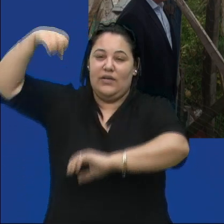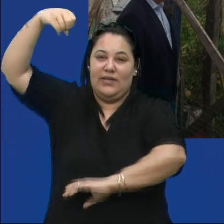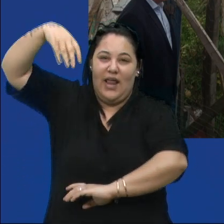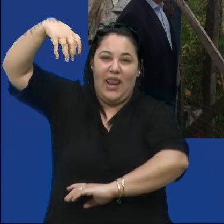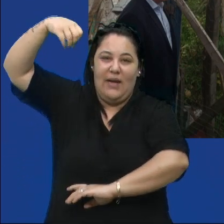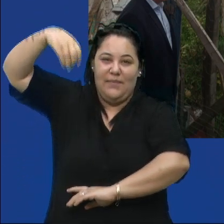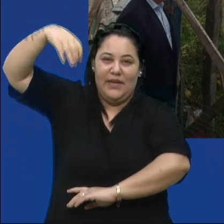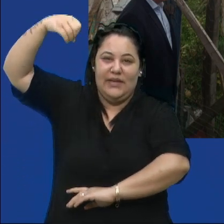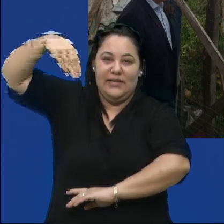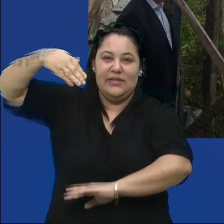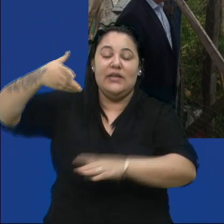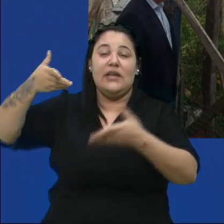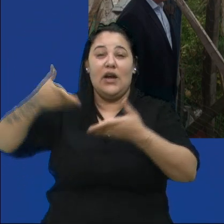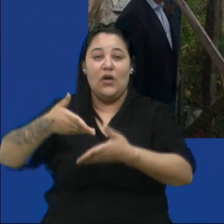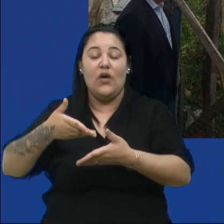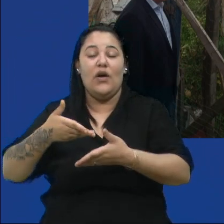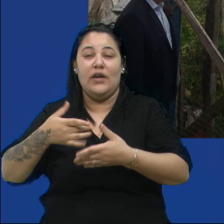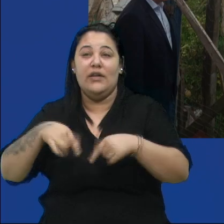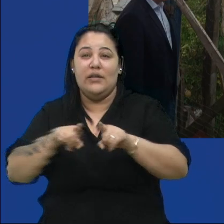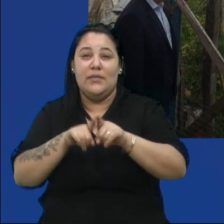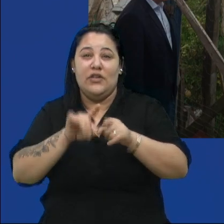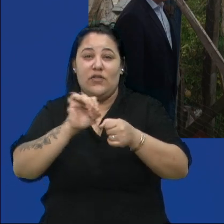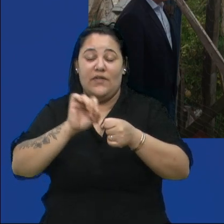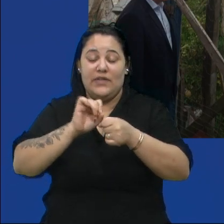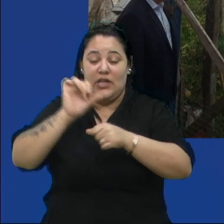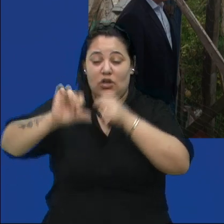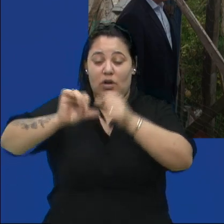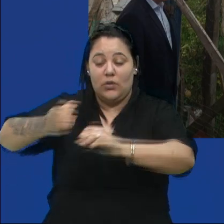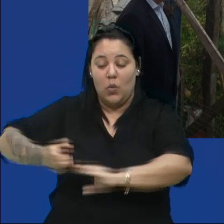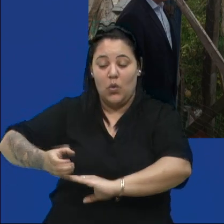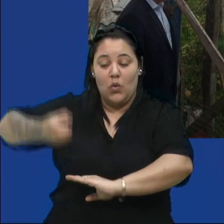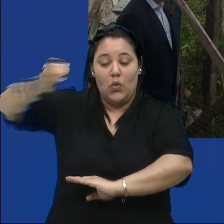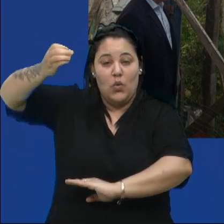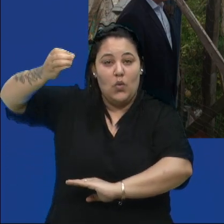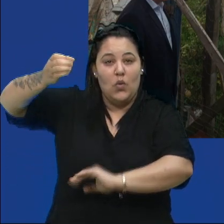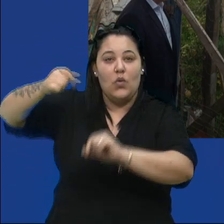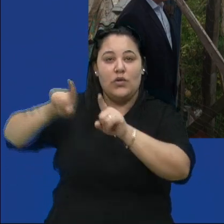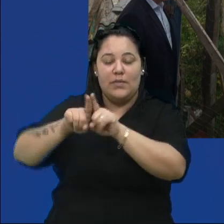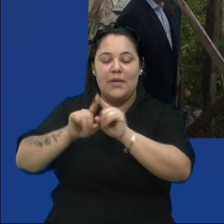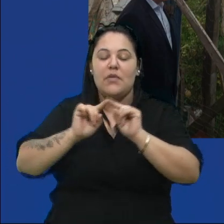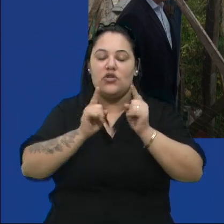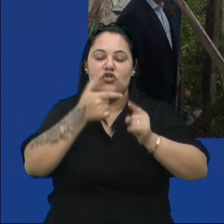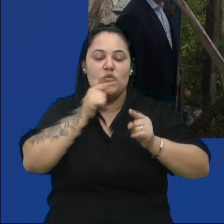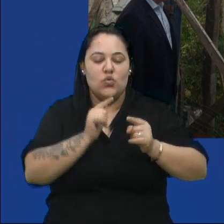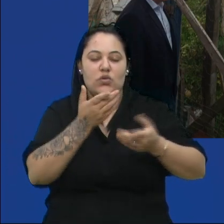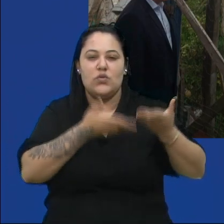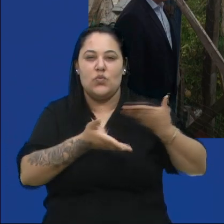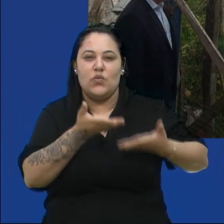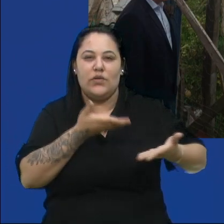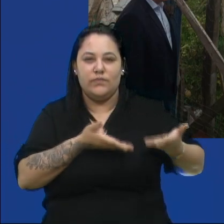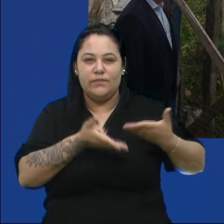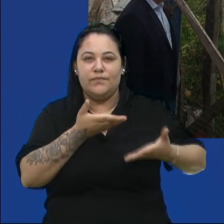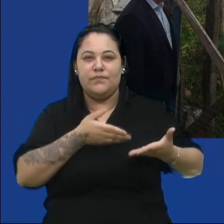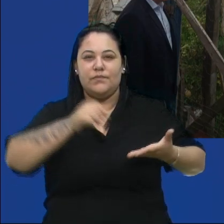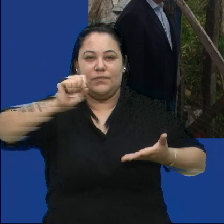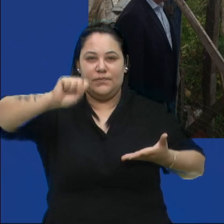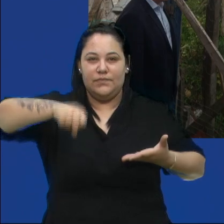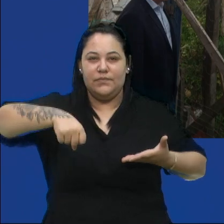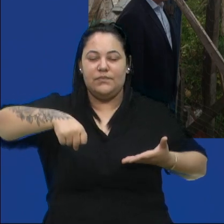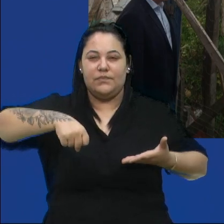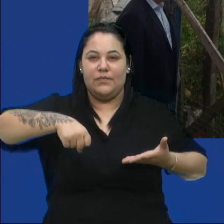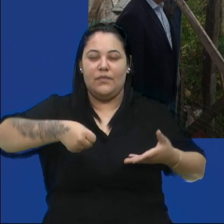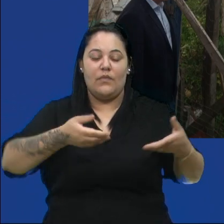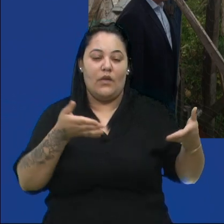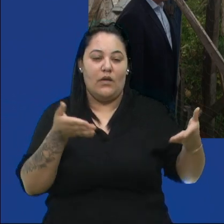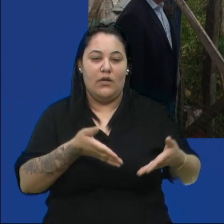e agora vai ser feita, inclusive, a troca do poste ali, mas foi atendido, então... parte, vereador Gil. E agora